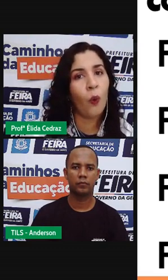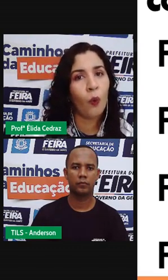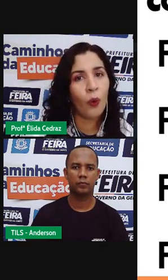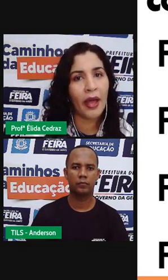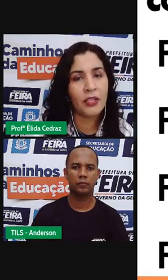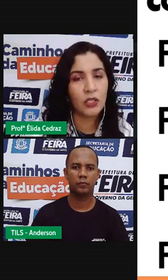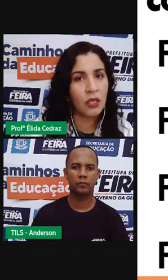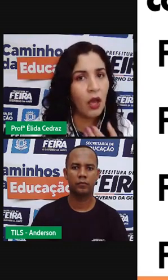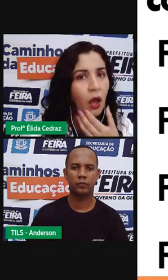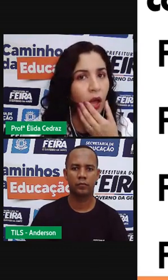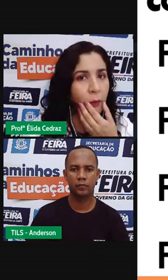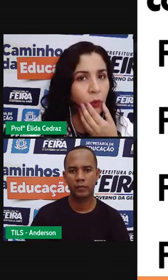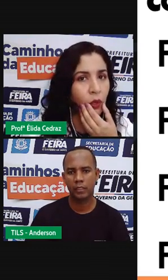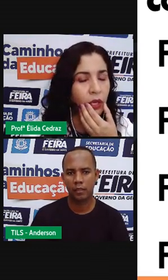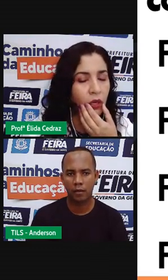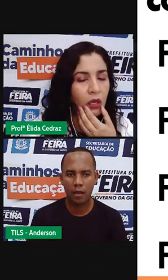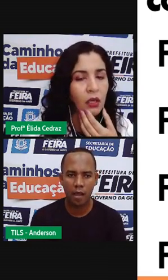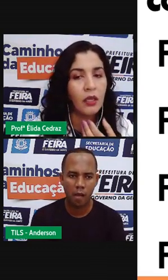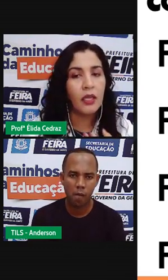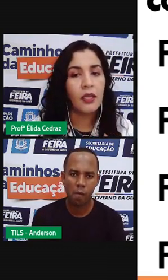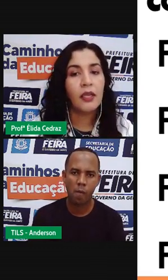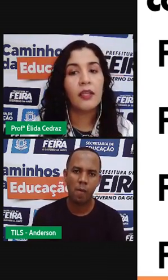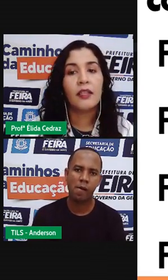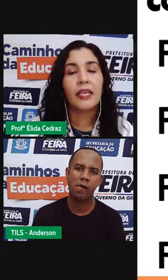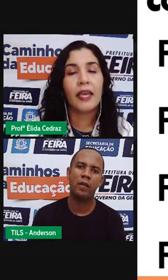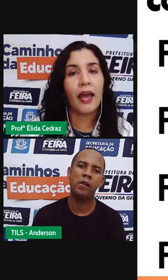carruagem, ó a boca, ó,